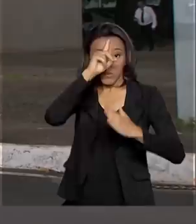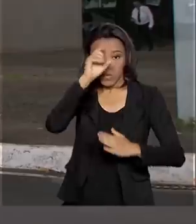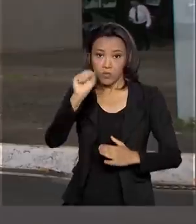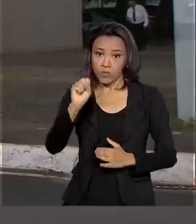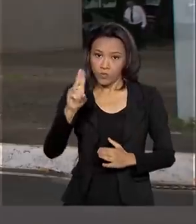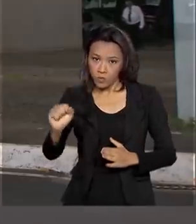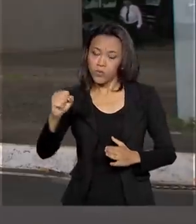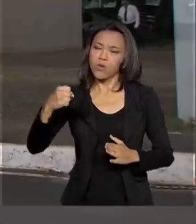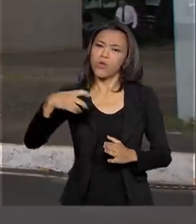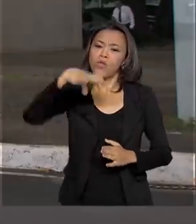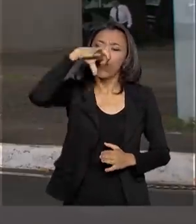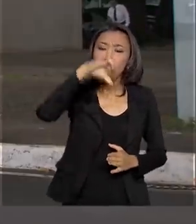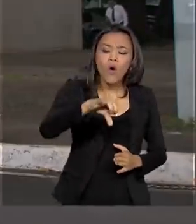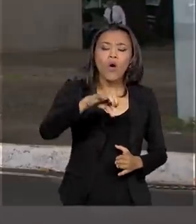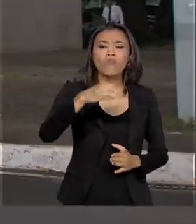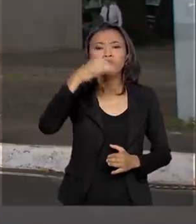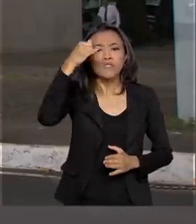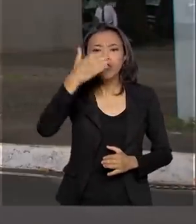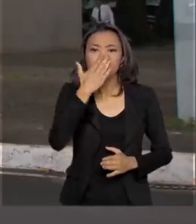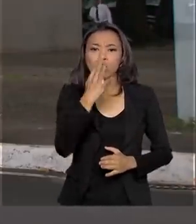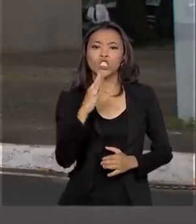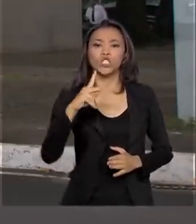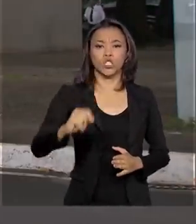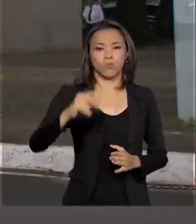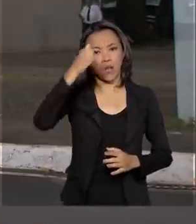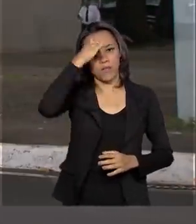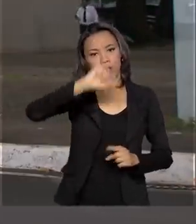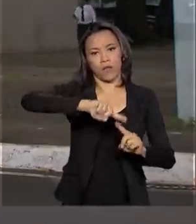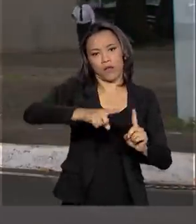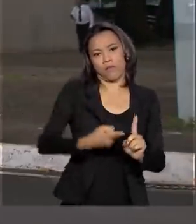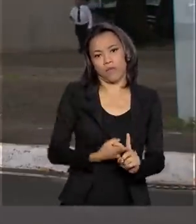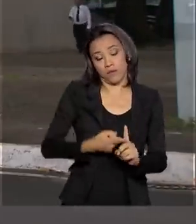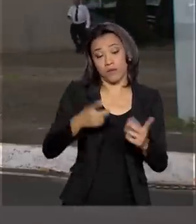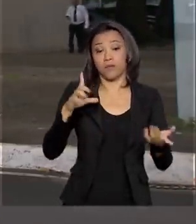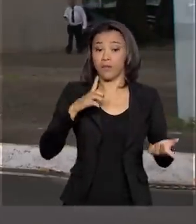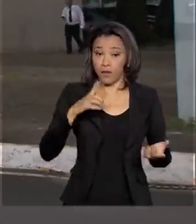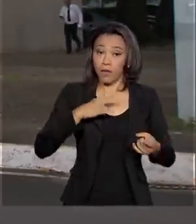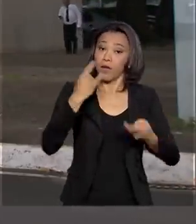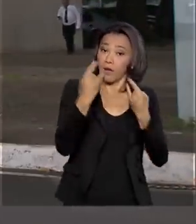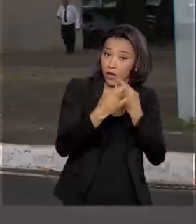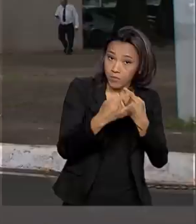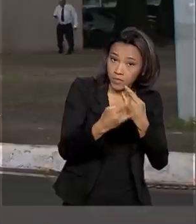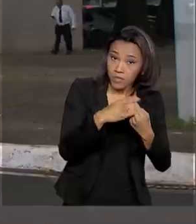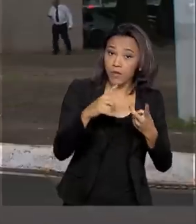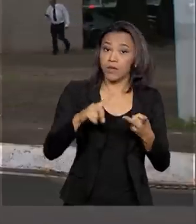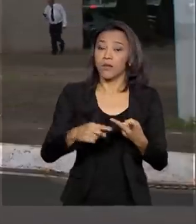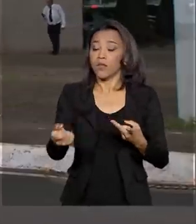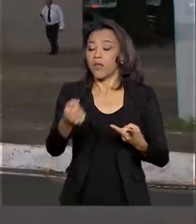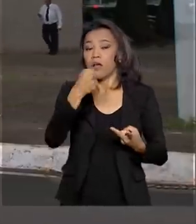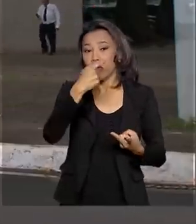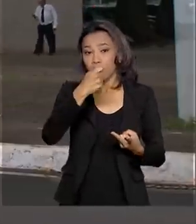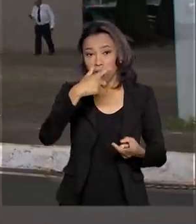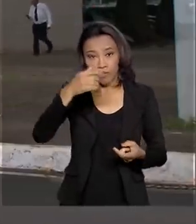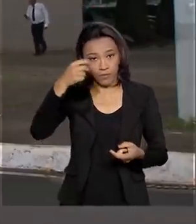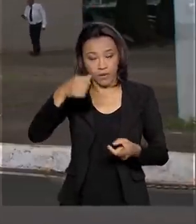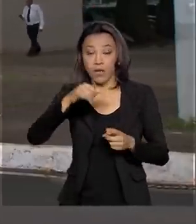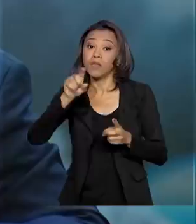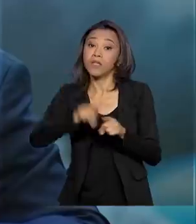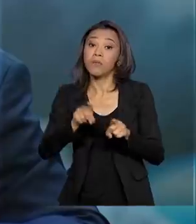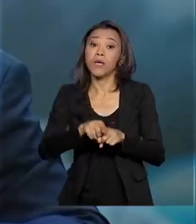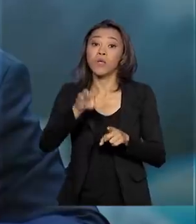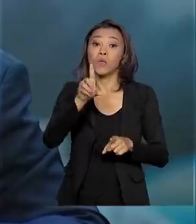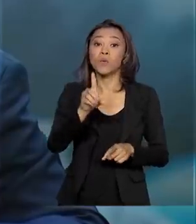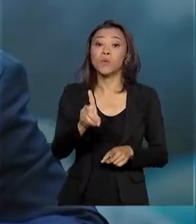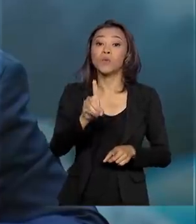graça que ajudam no planejamento familiar. Entre eles está a camisinha, a pílula anticoncepcional e o DIU.